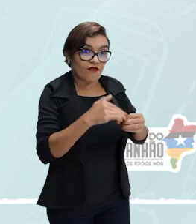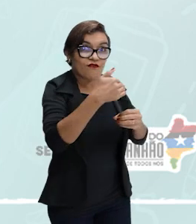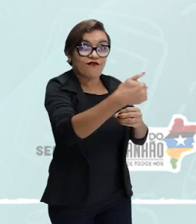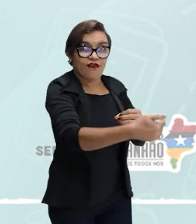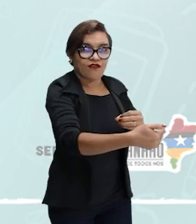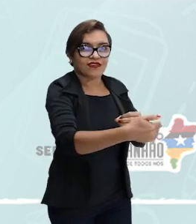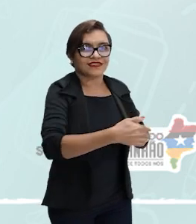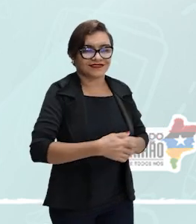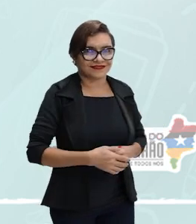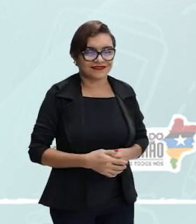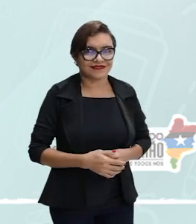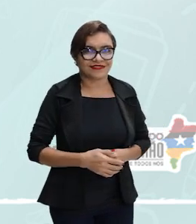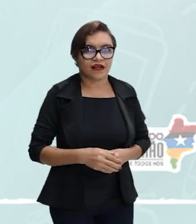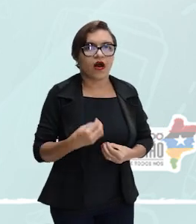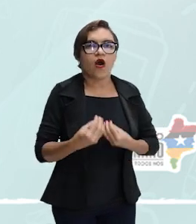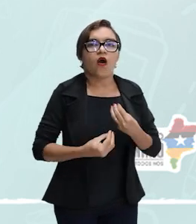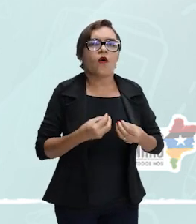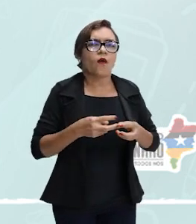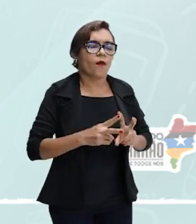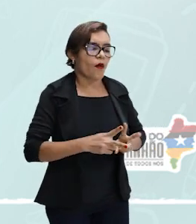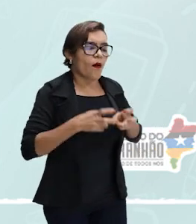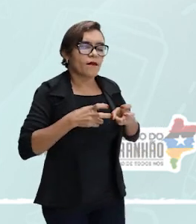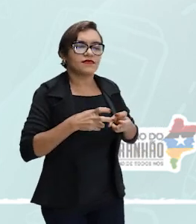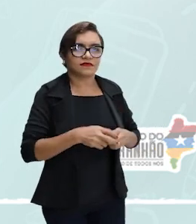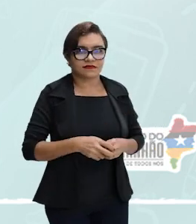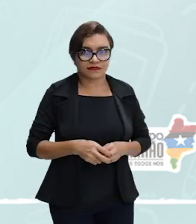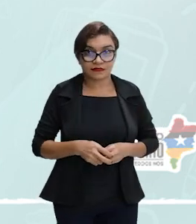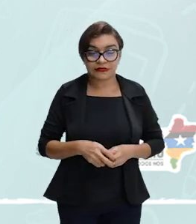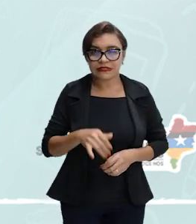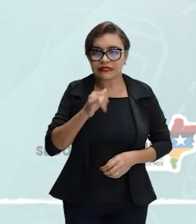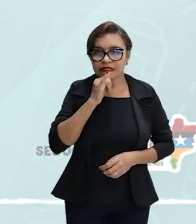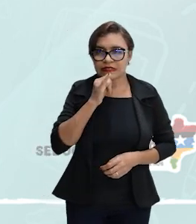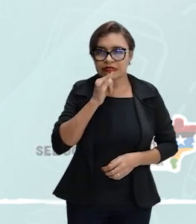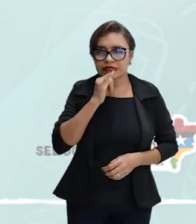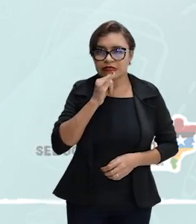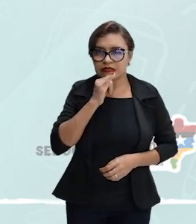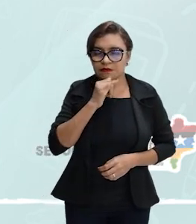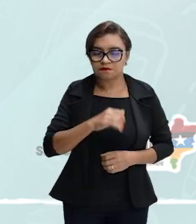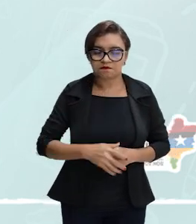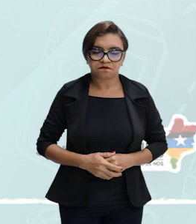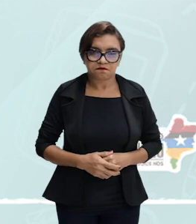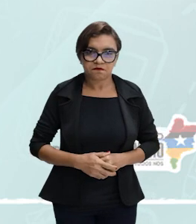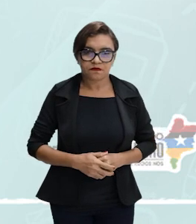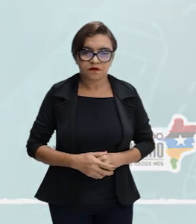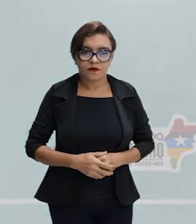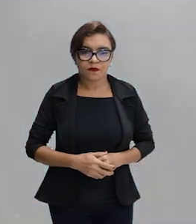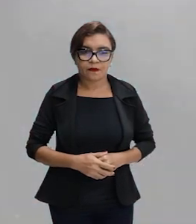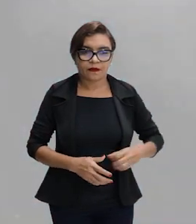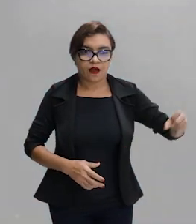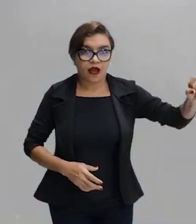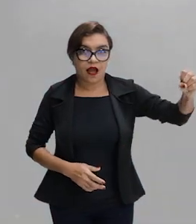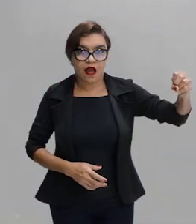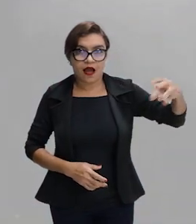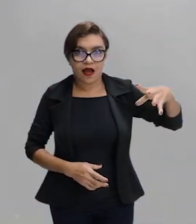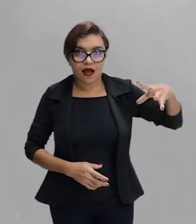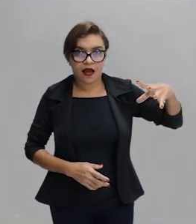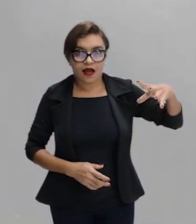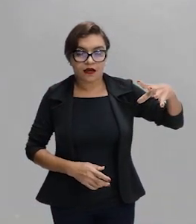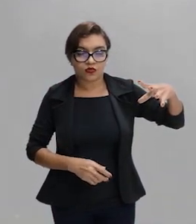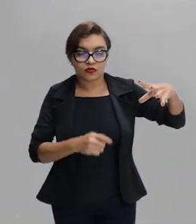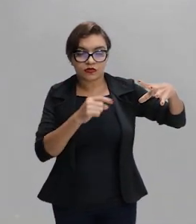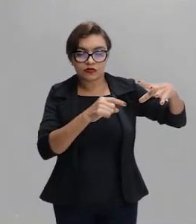água. O ele vai observar é o seguinte. Então, esse raio de luz do objeto, ele vai passar pelo processo da refração,